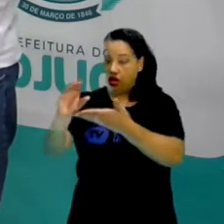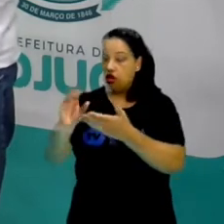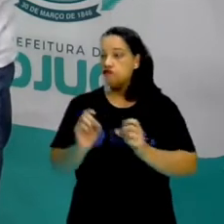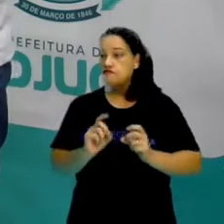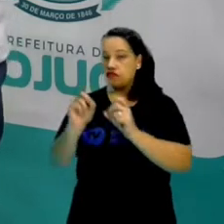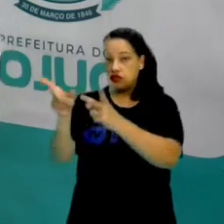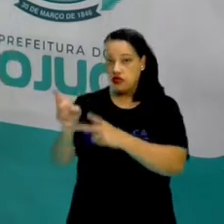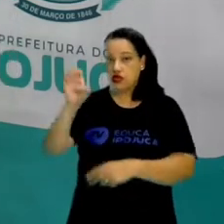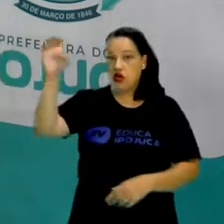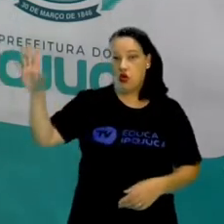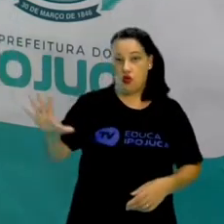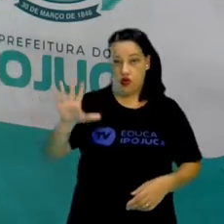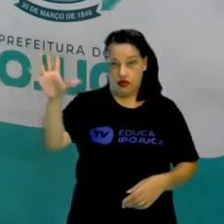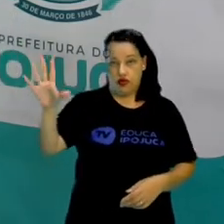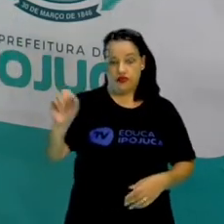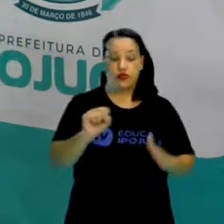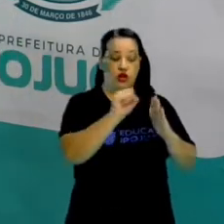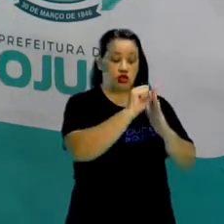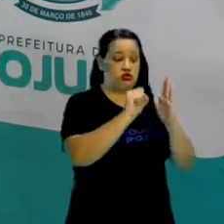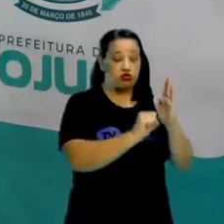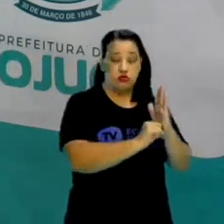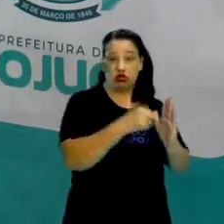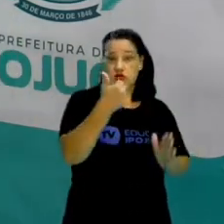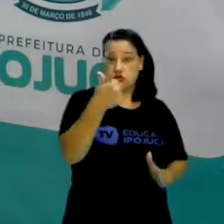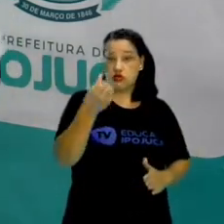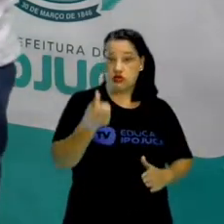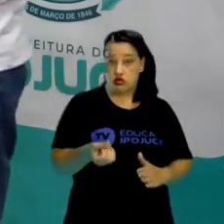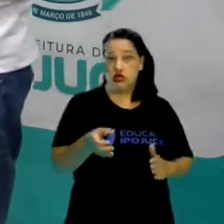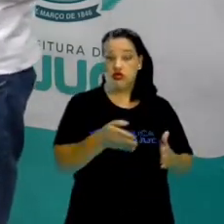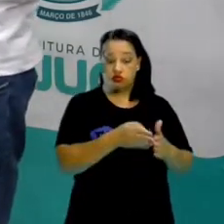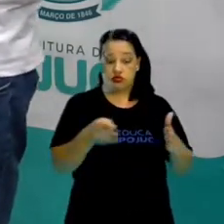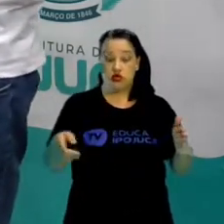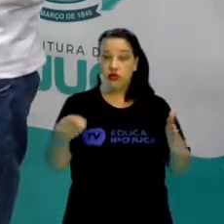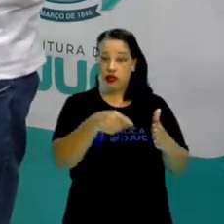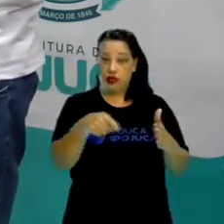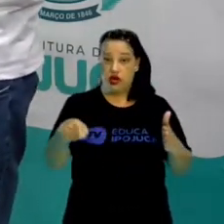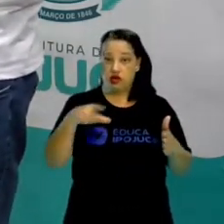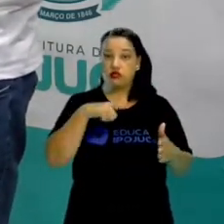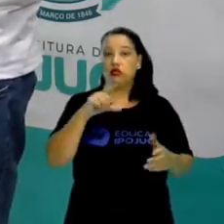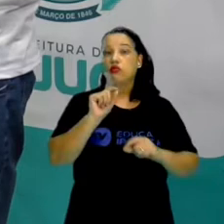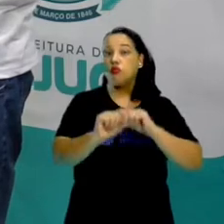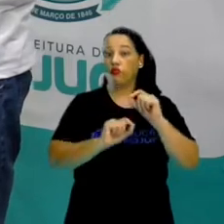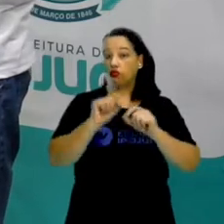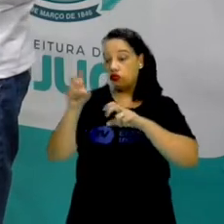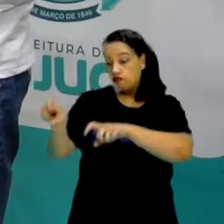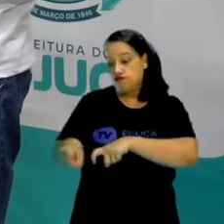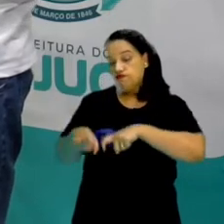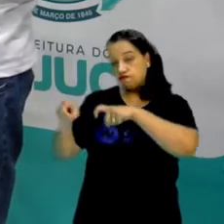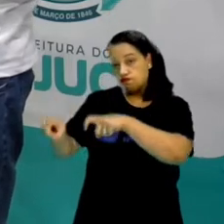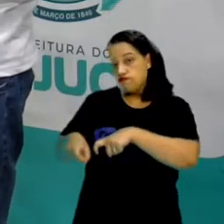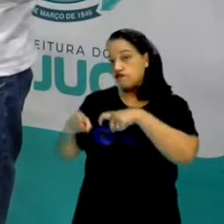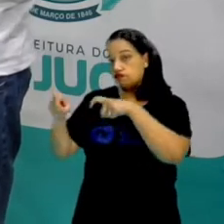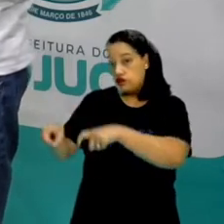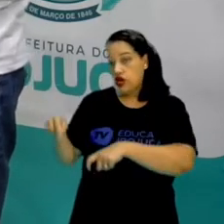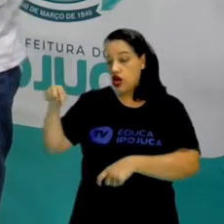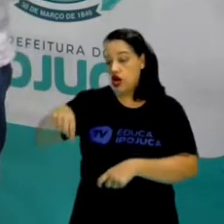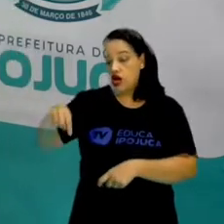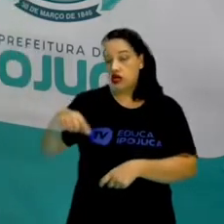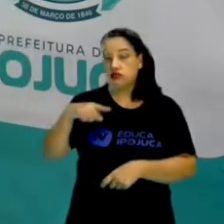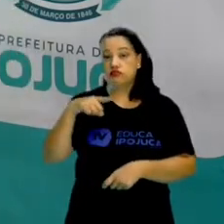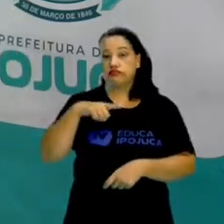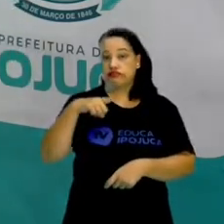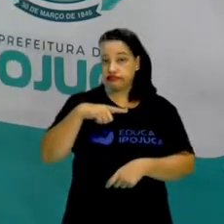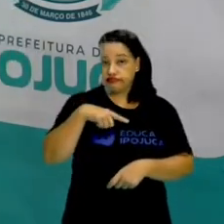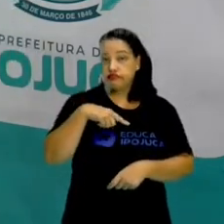Durante o século XVI, ainda durante o século XVI, vão surgir vários engenhos de cana-de-açúcar aqui